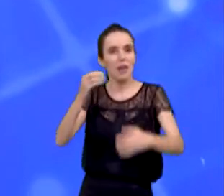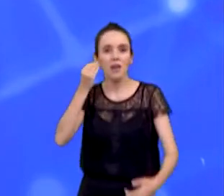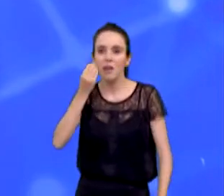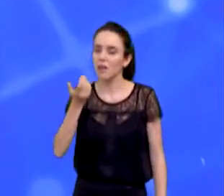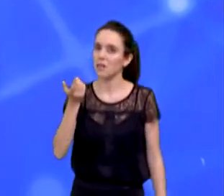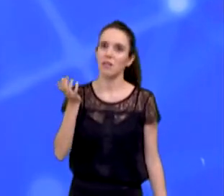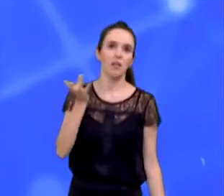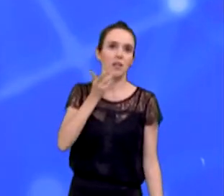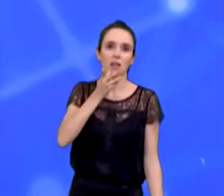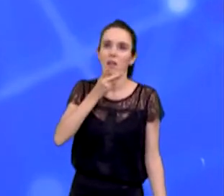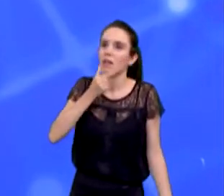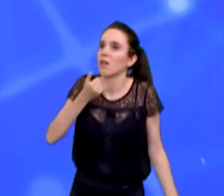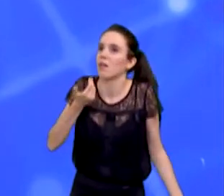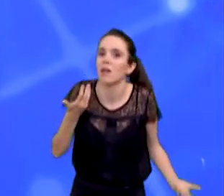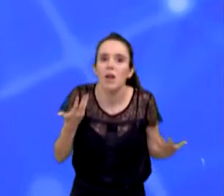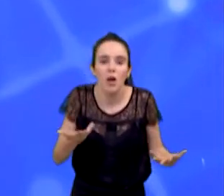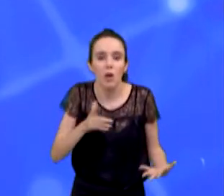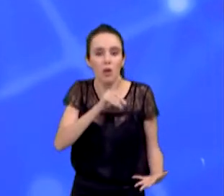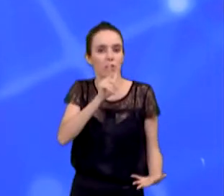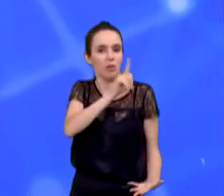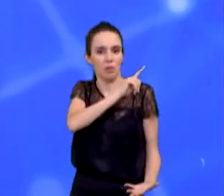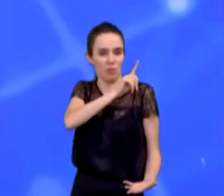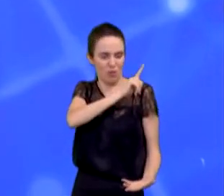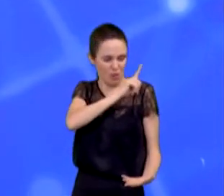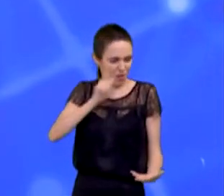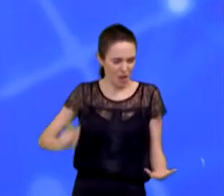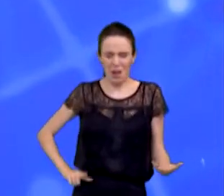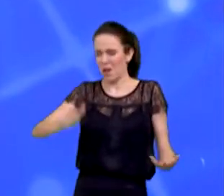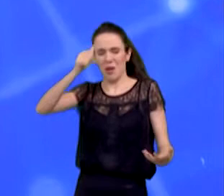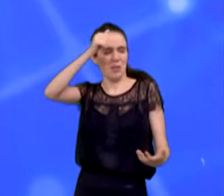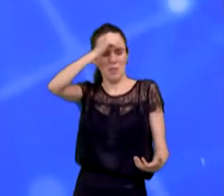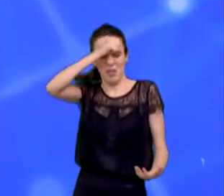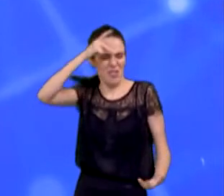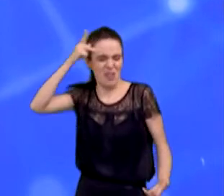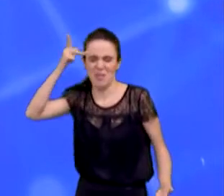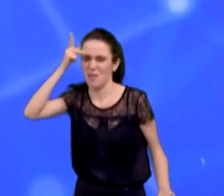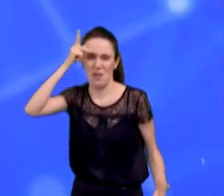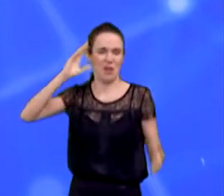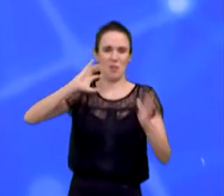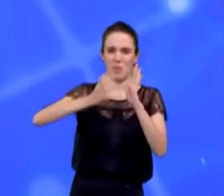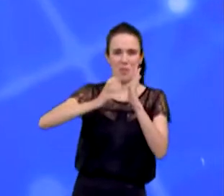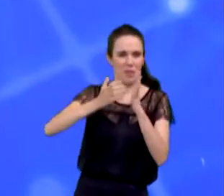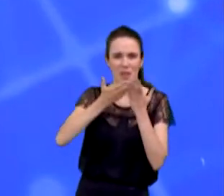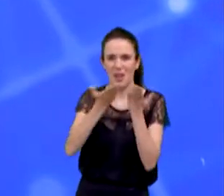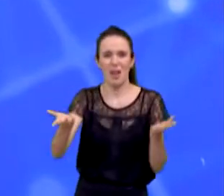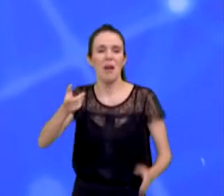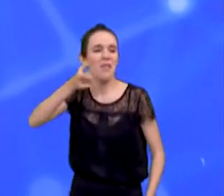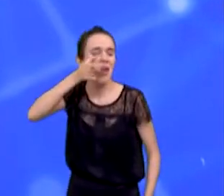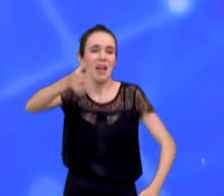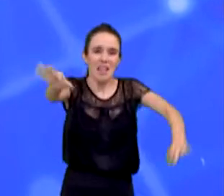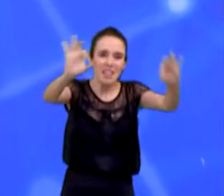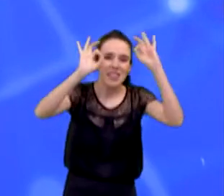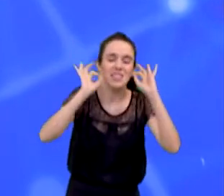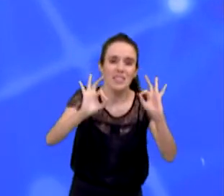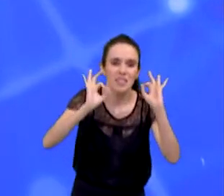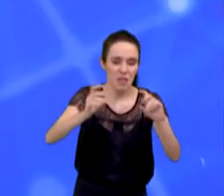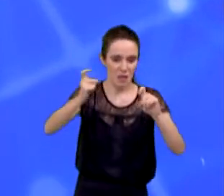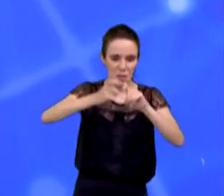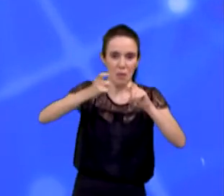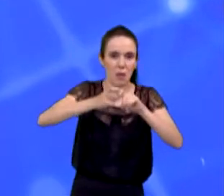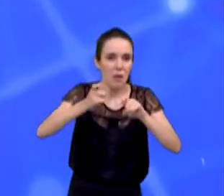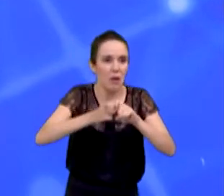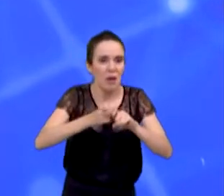existe prevaricação. Os governos do PT e do PSDB colocam essas OS, não fiscalizam nada. Muitos médicos se passam por